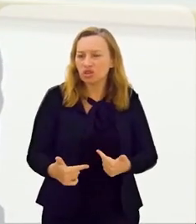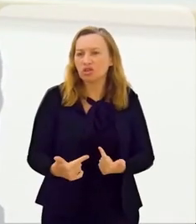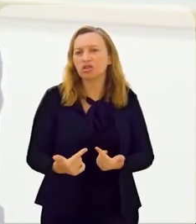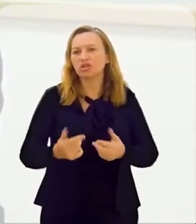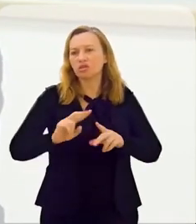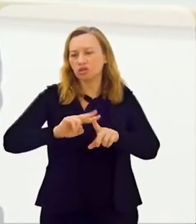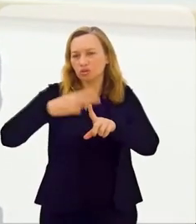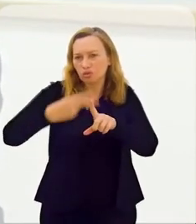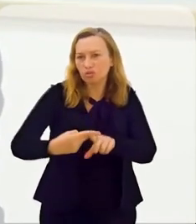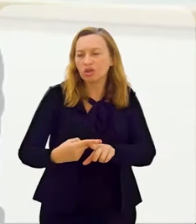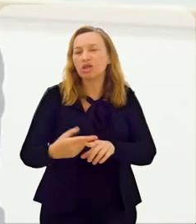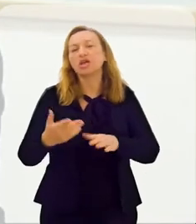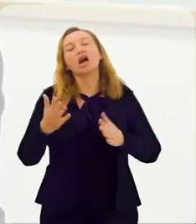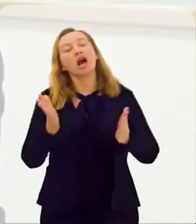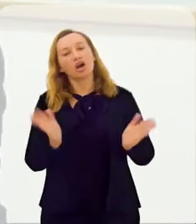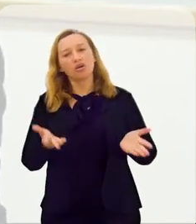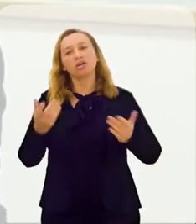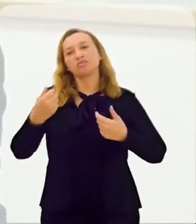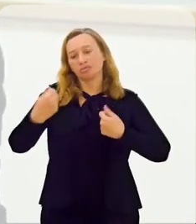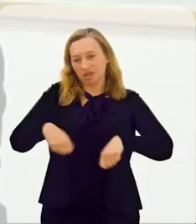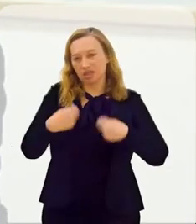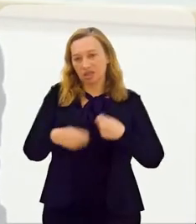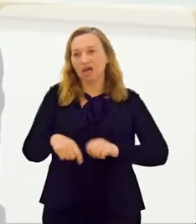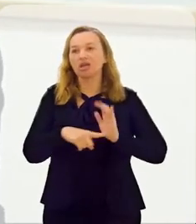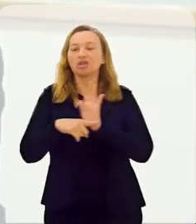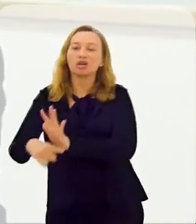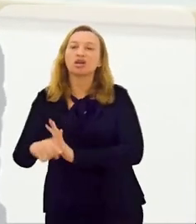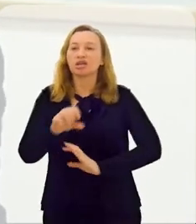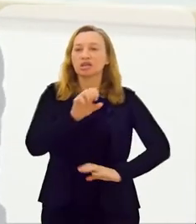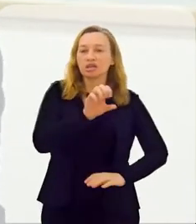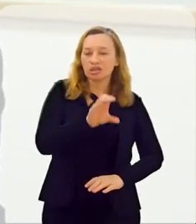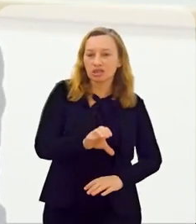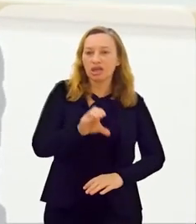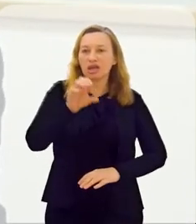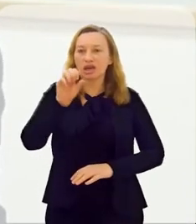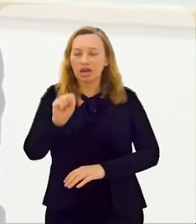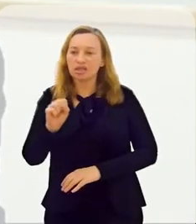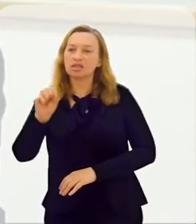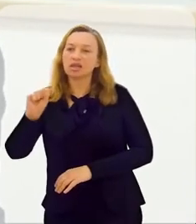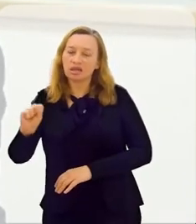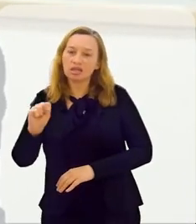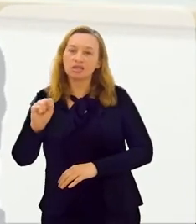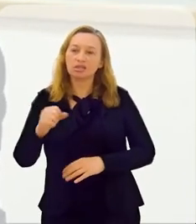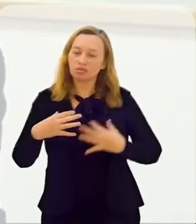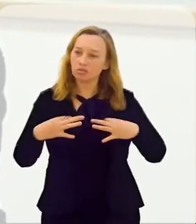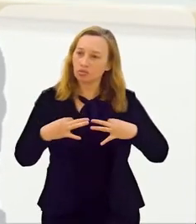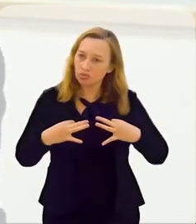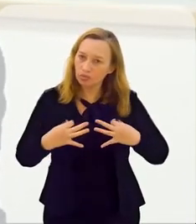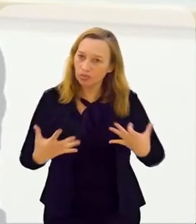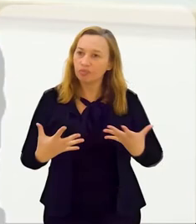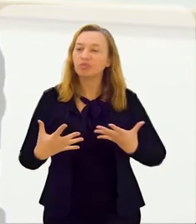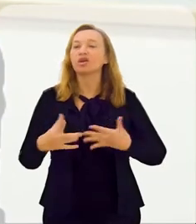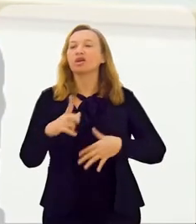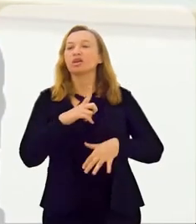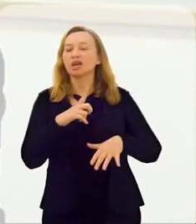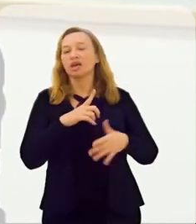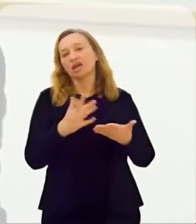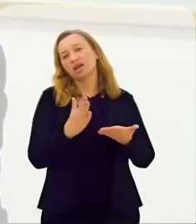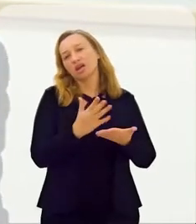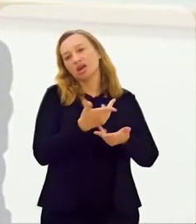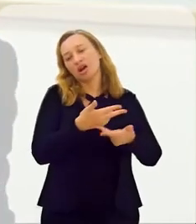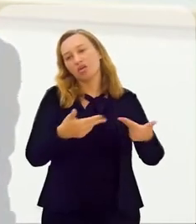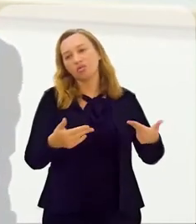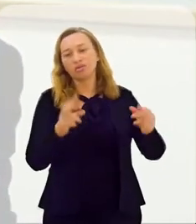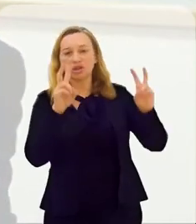multiplica-se espontaneamente. Agora, se precisar de ajuda, o CSS está à disposição.